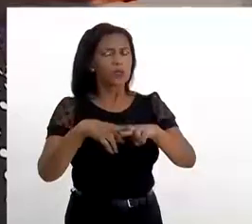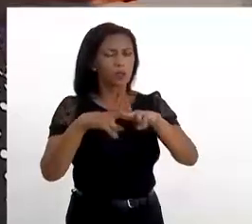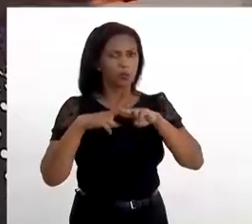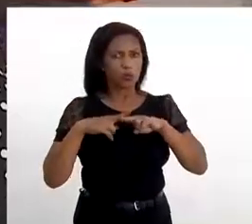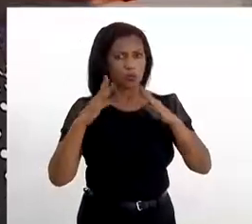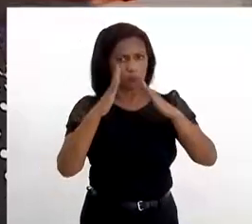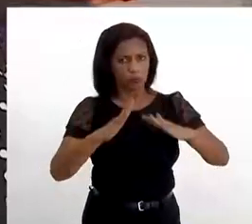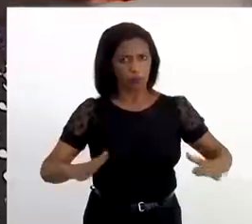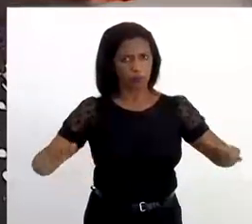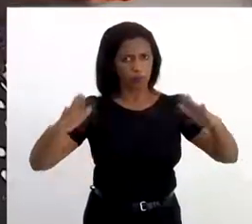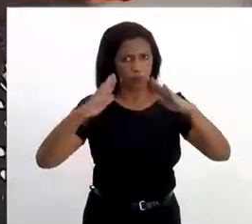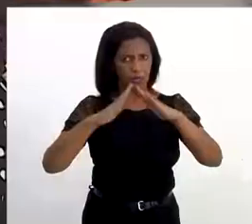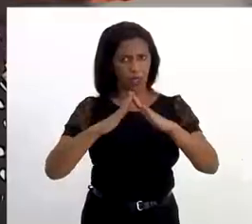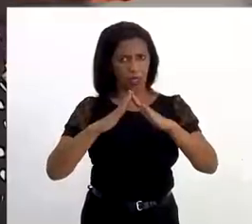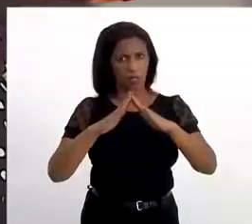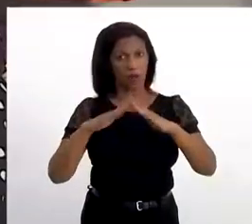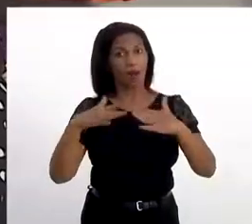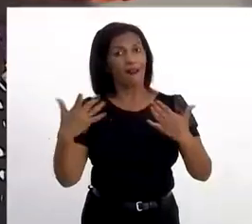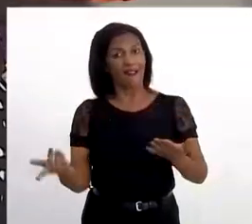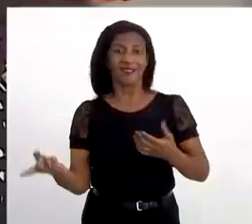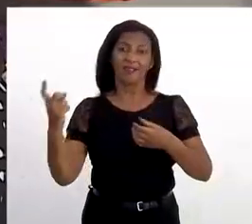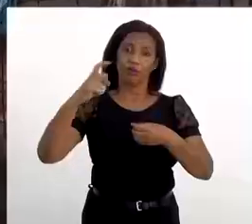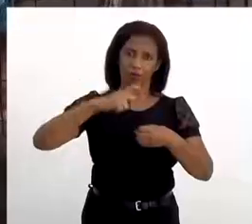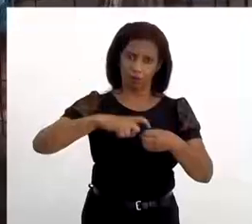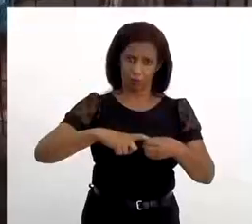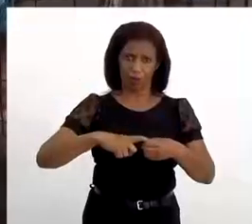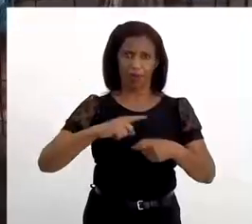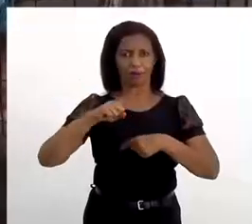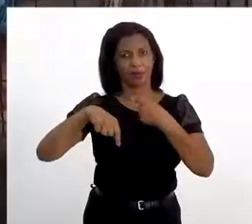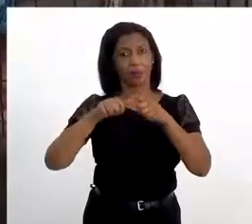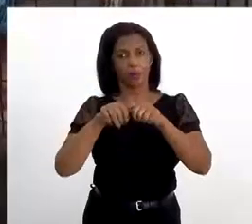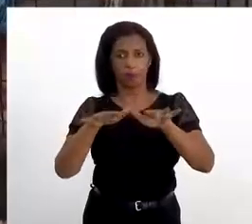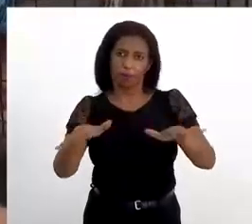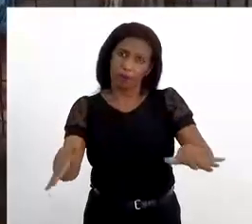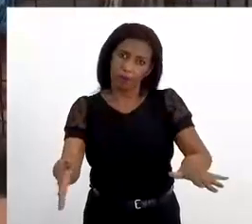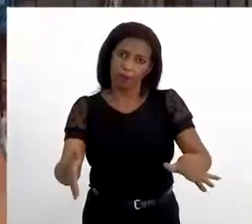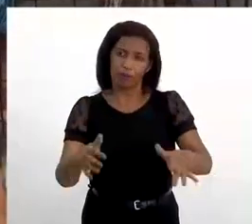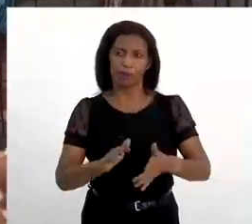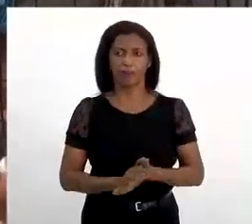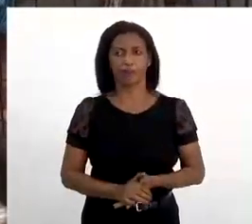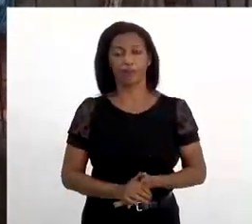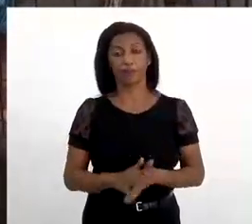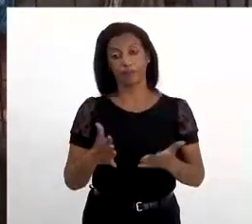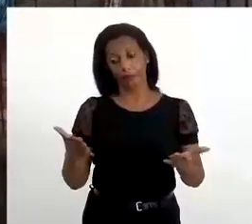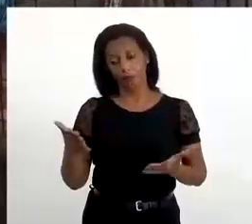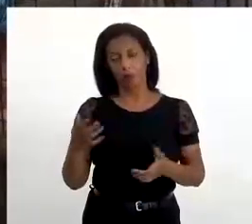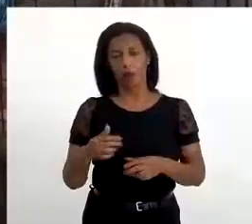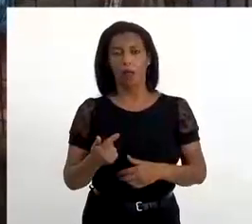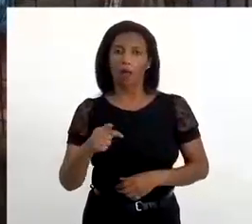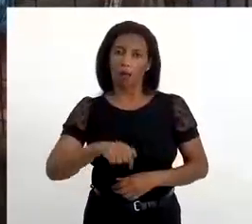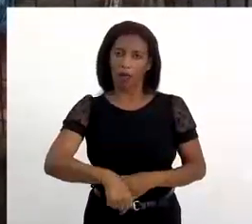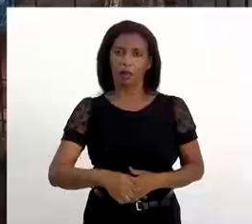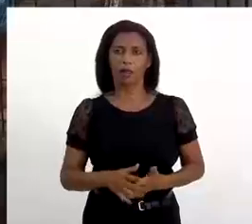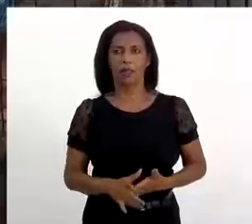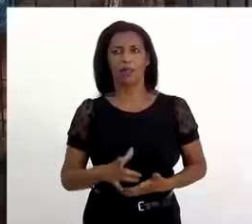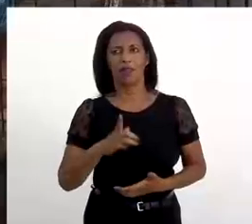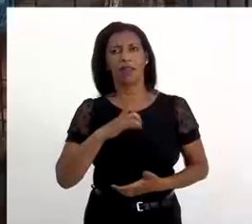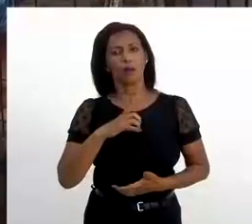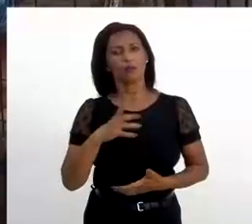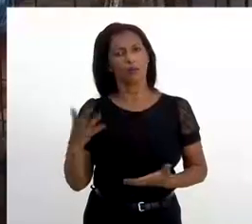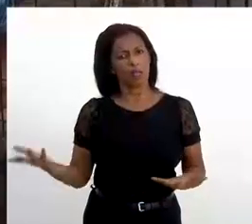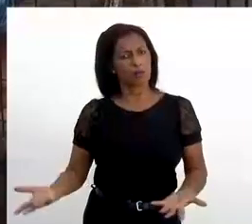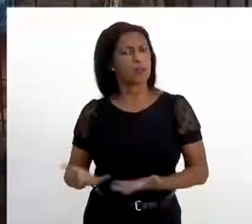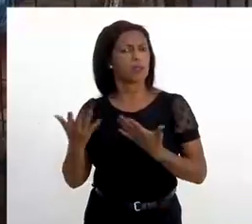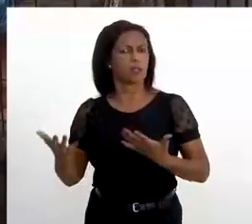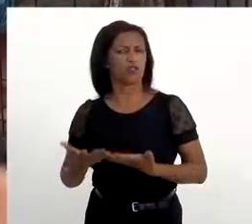terreiro ainda não ter voltado, pós-pandemia. Sim, bom, pelo menos aqui, eu tenho incentivado,